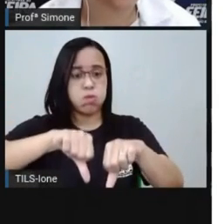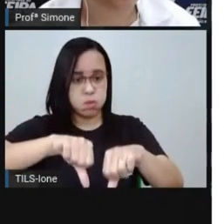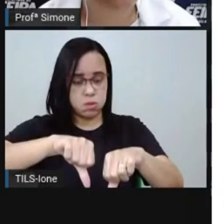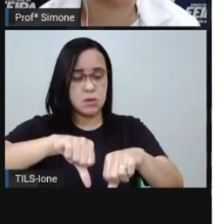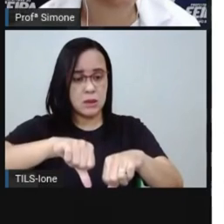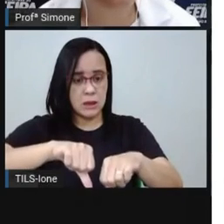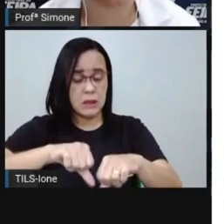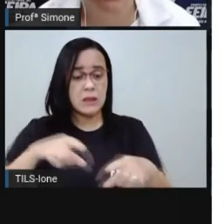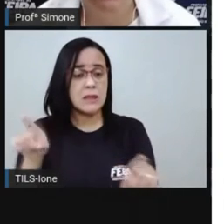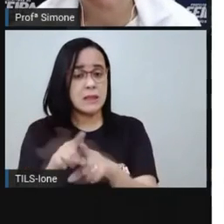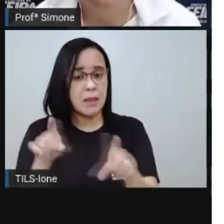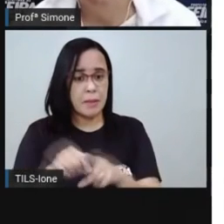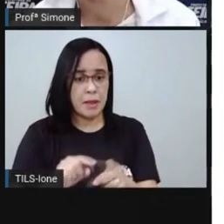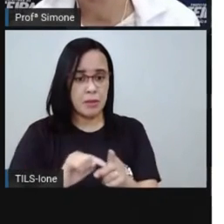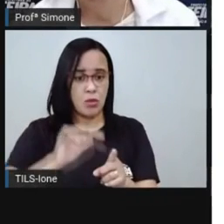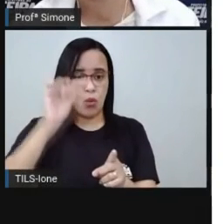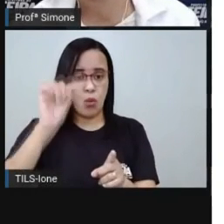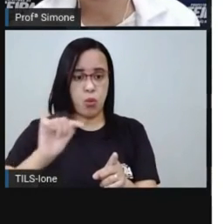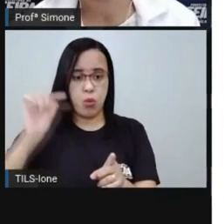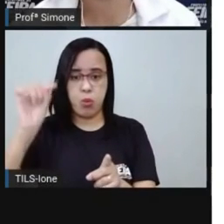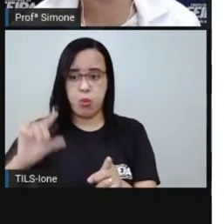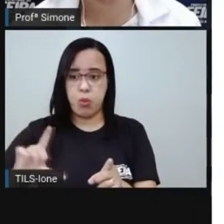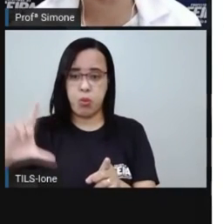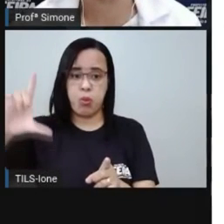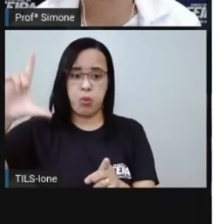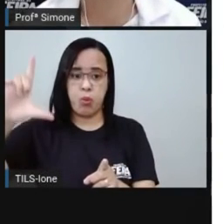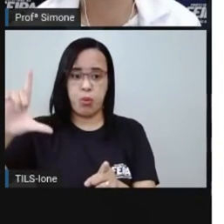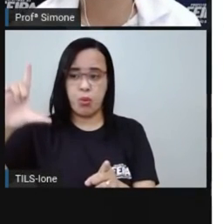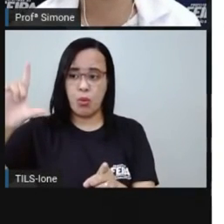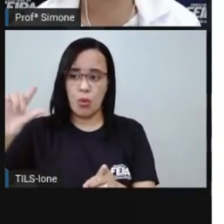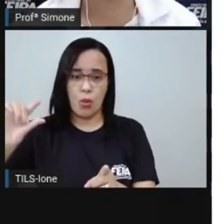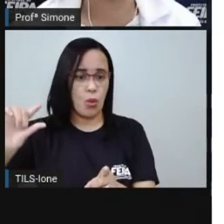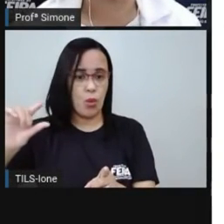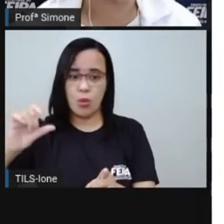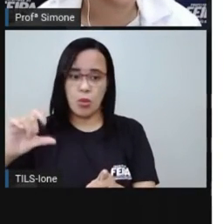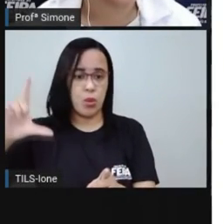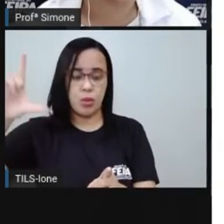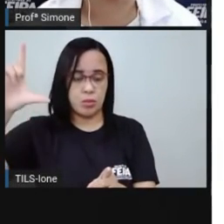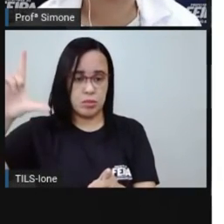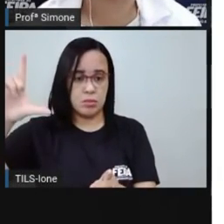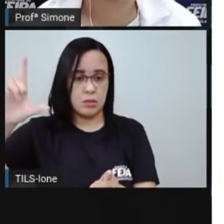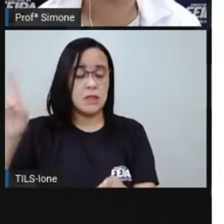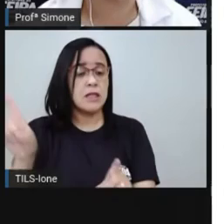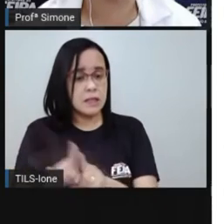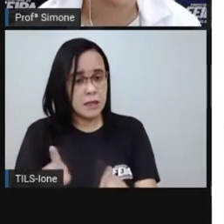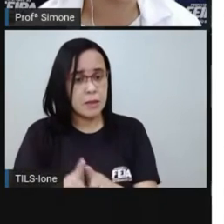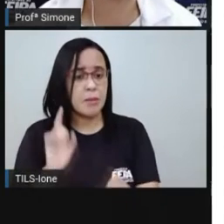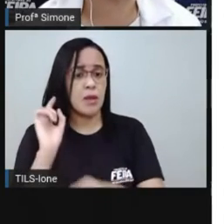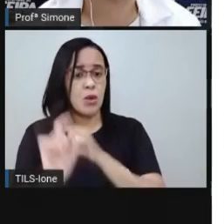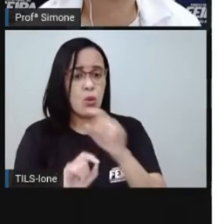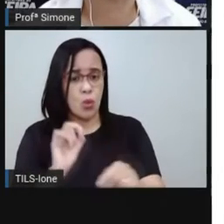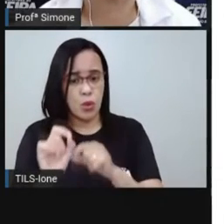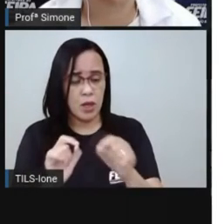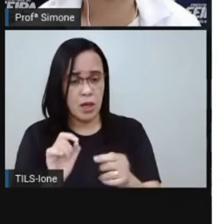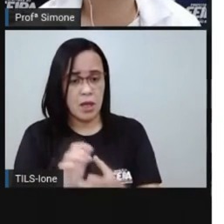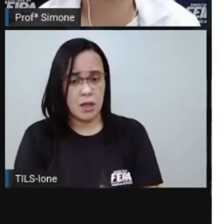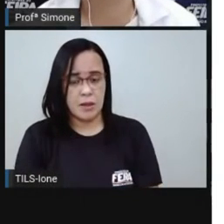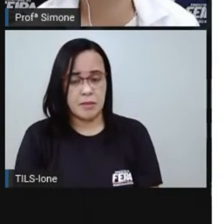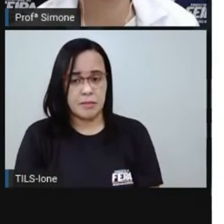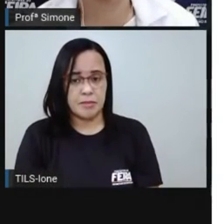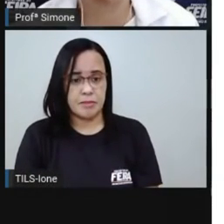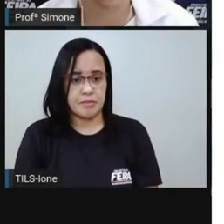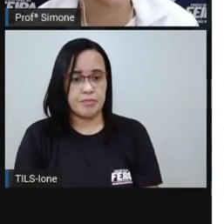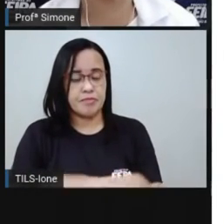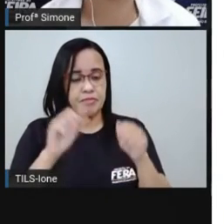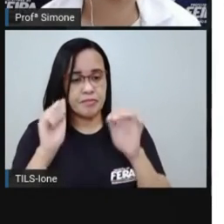inflação além disso foi estabelecido o chamado ato institucional número